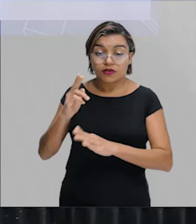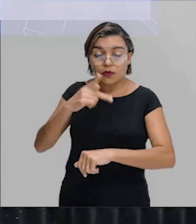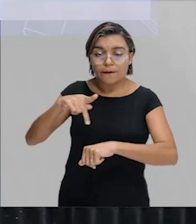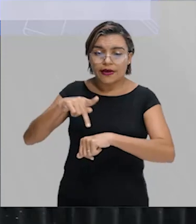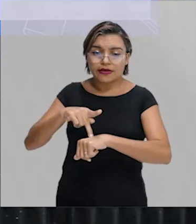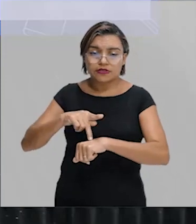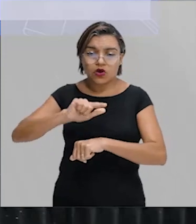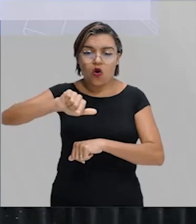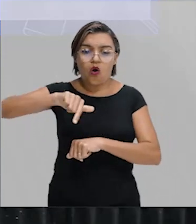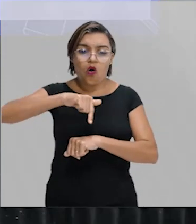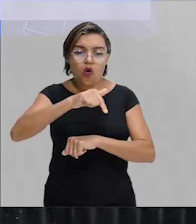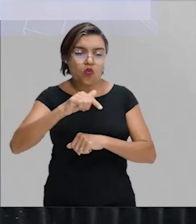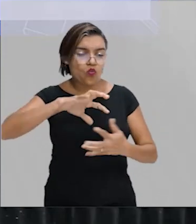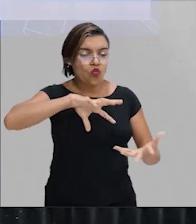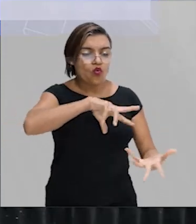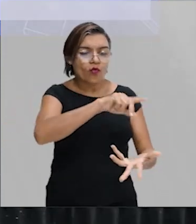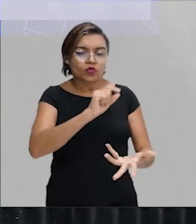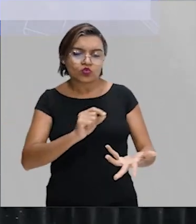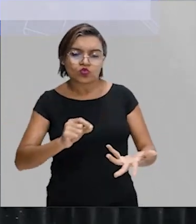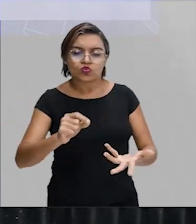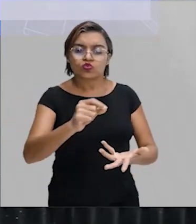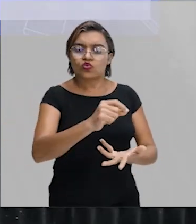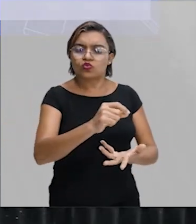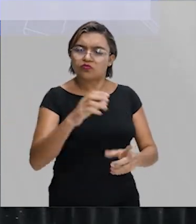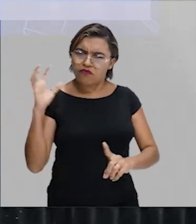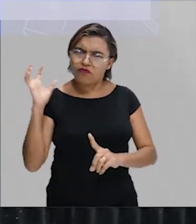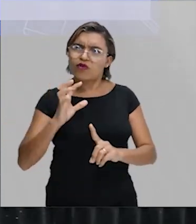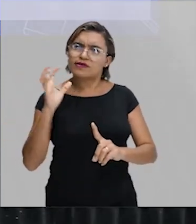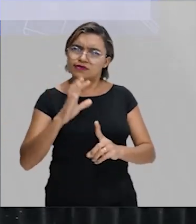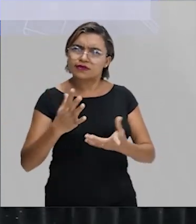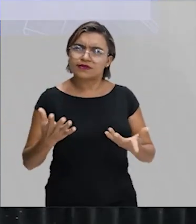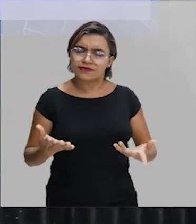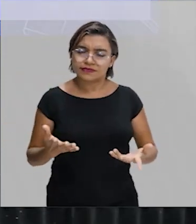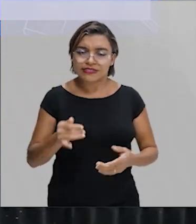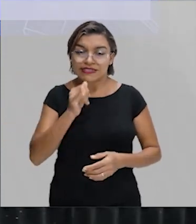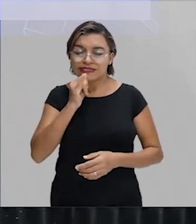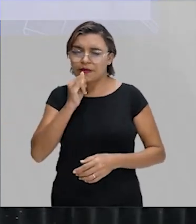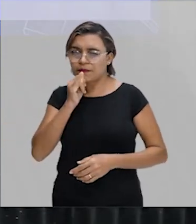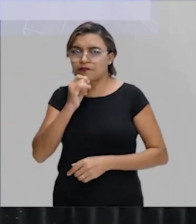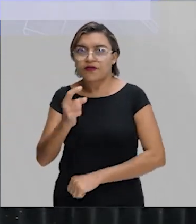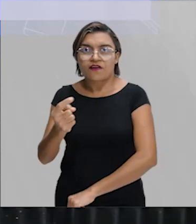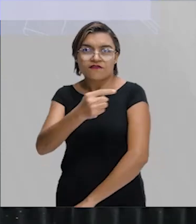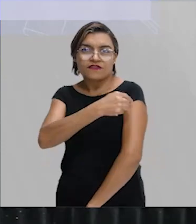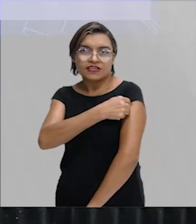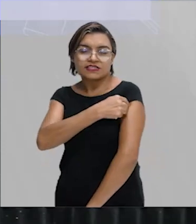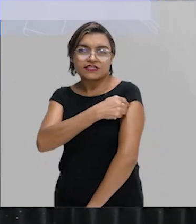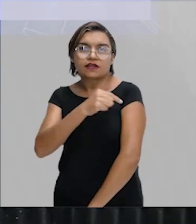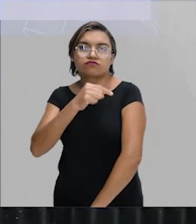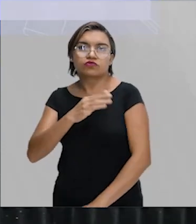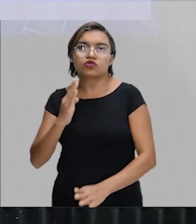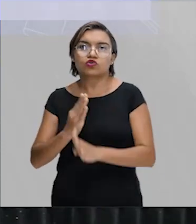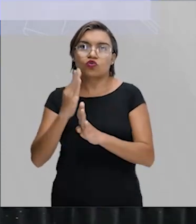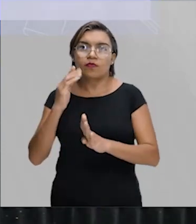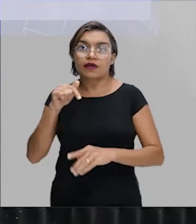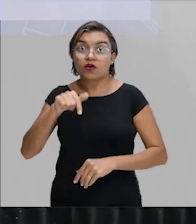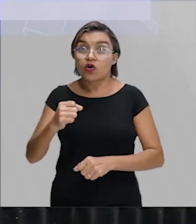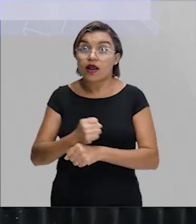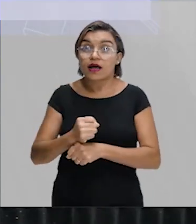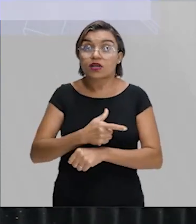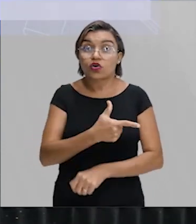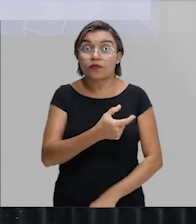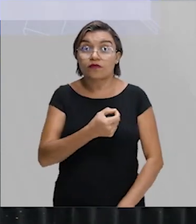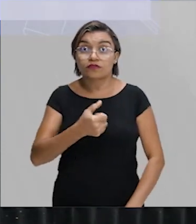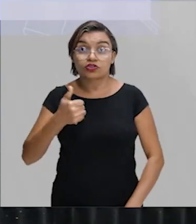ter conhecimento dessa novidade instantaneamente. Galera, olha a vacina. As vacinas foram descobertas esse ano. Ela já chegou a